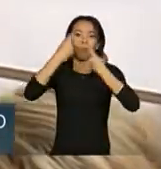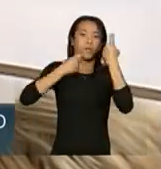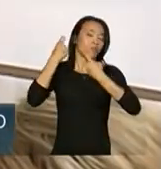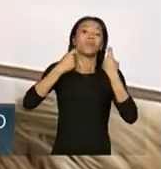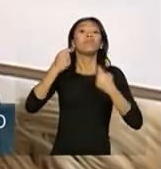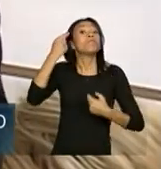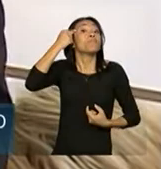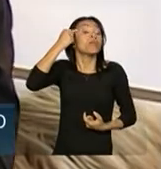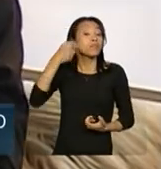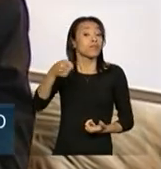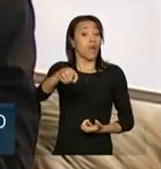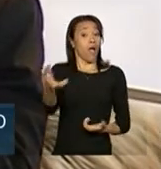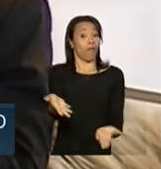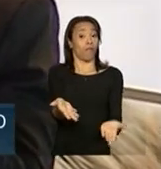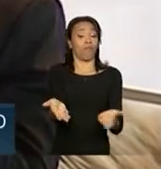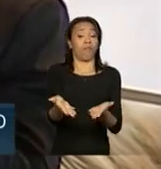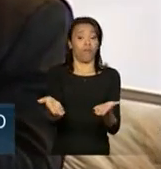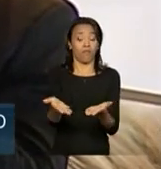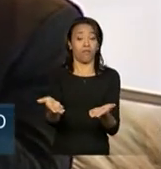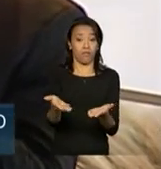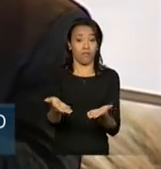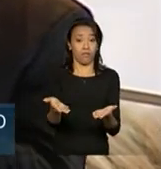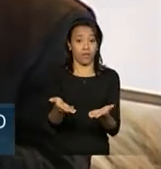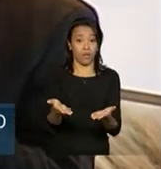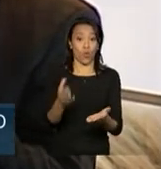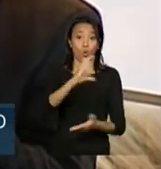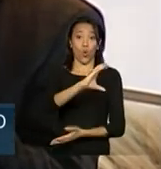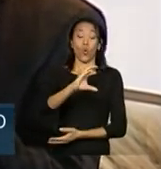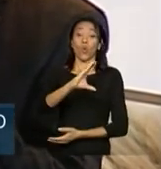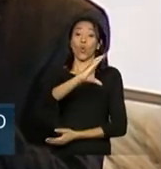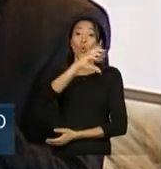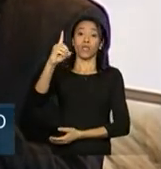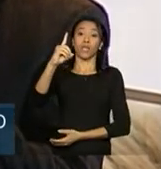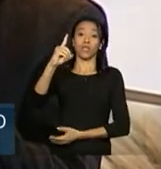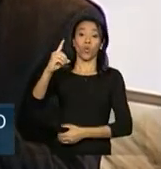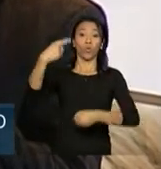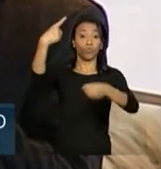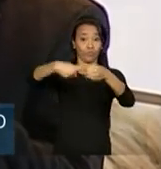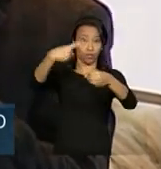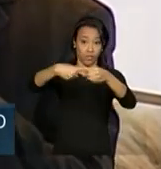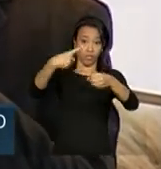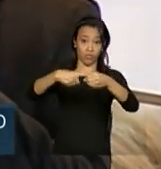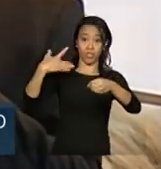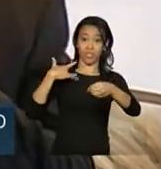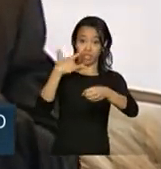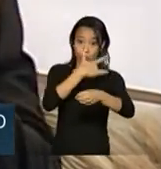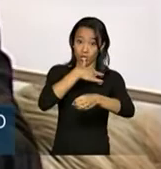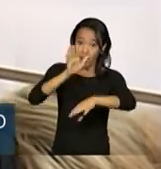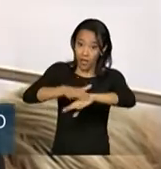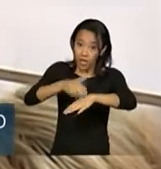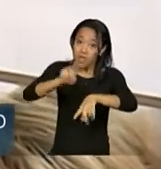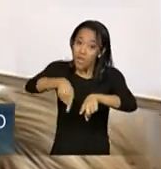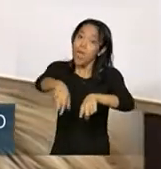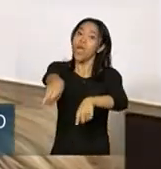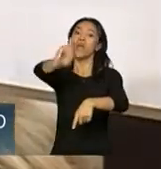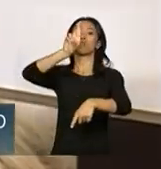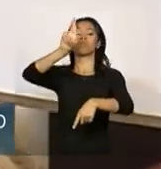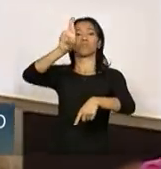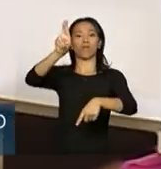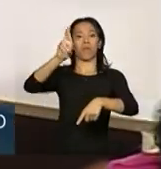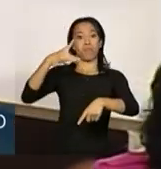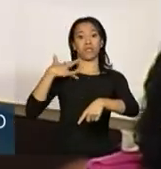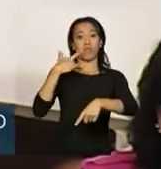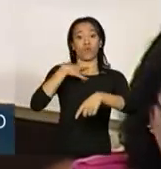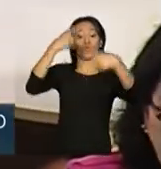falei para eles, imagine um coordenador municipal de saúde, o responsável local pela saúde de uma cidade,